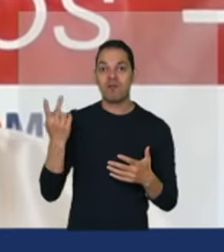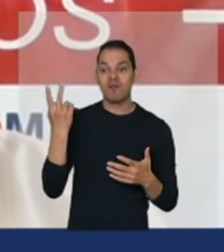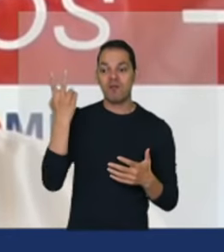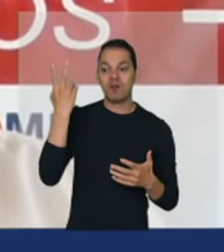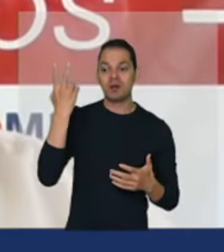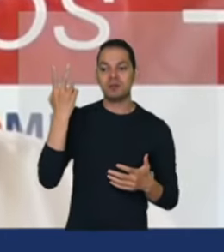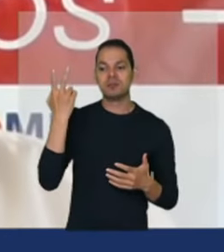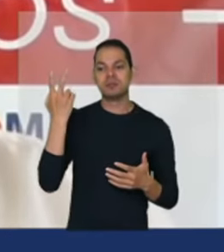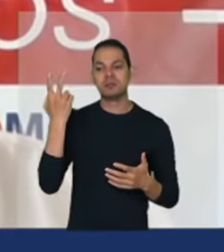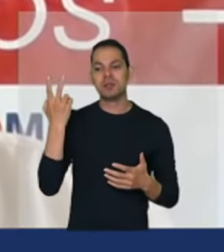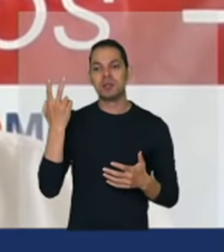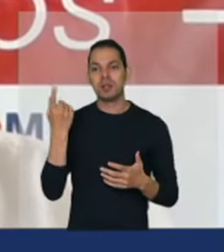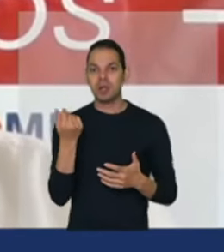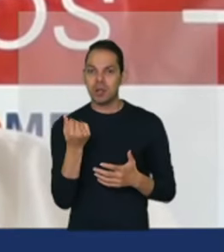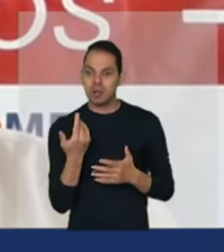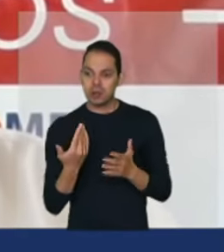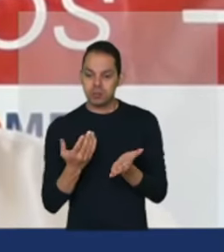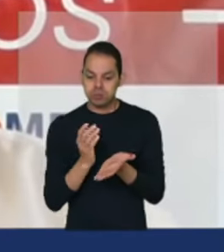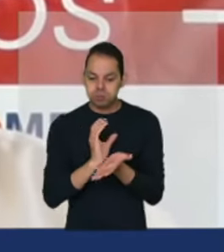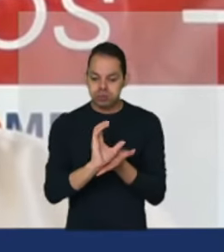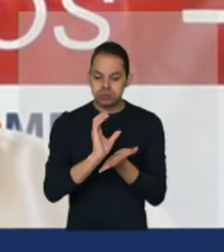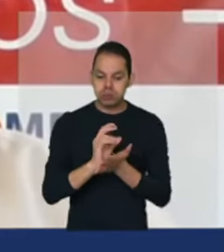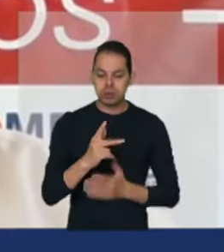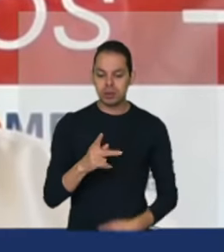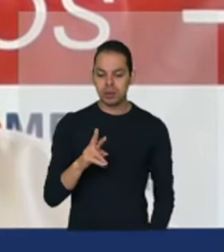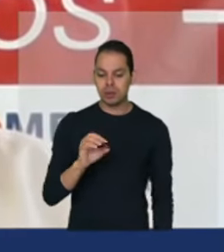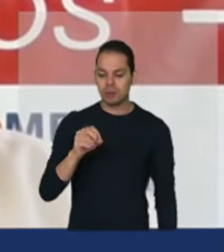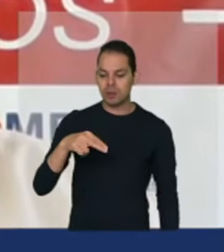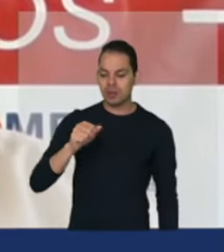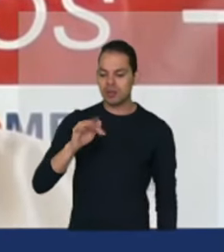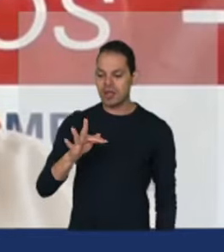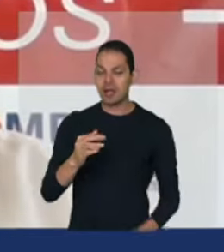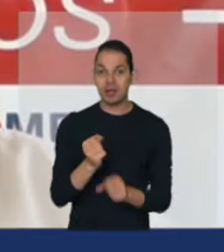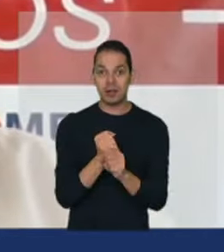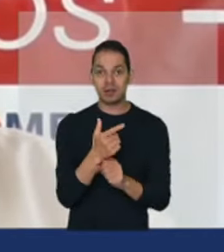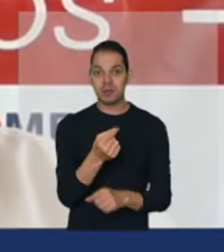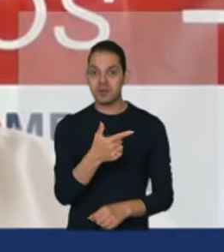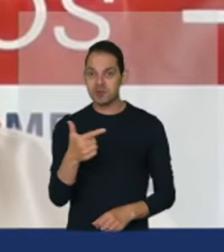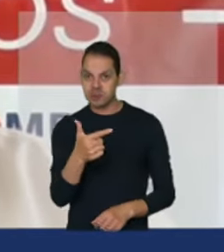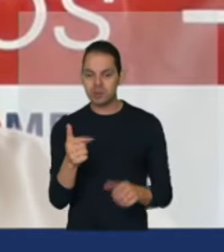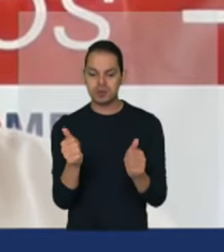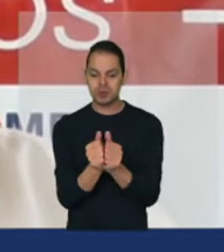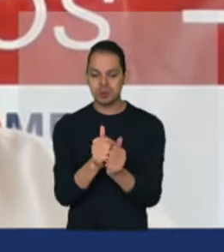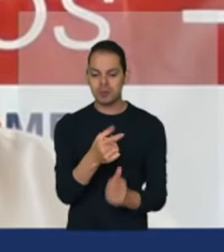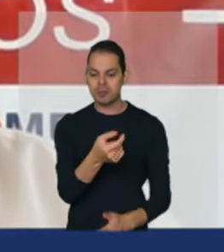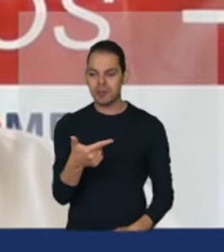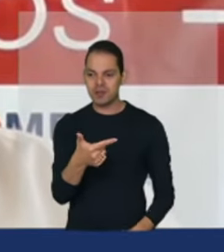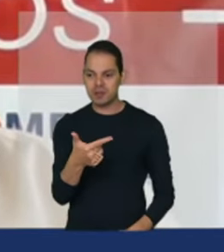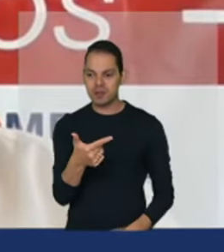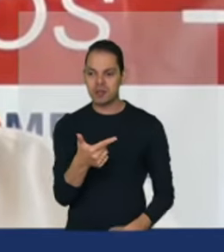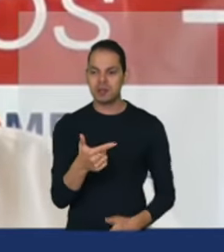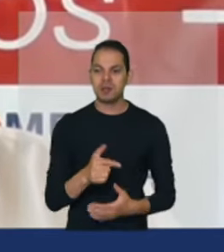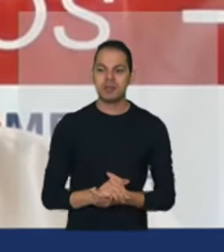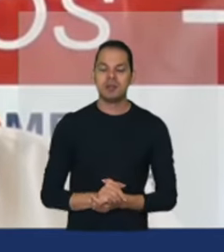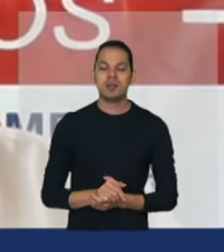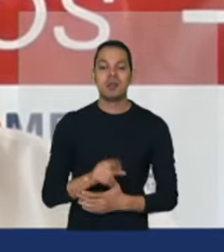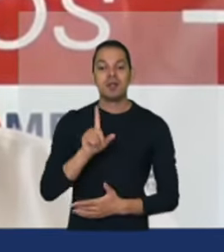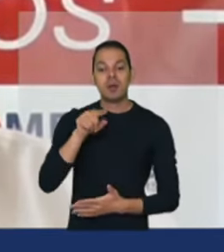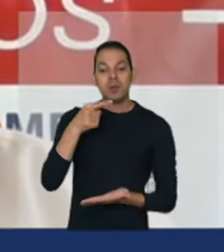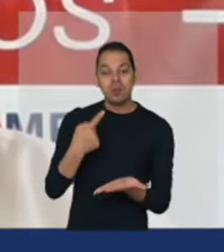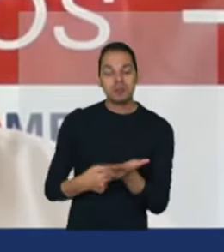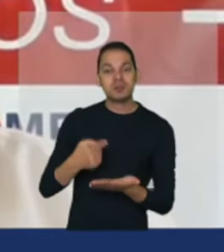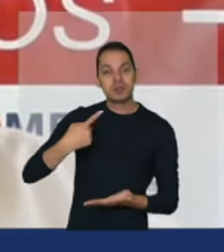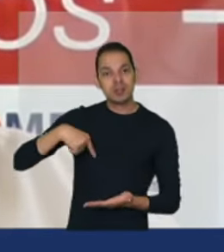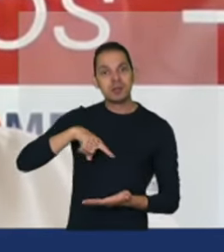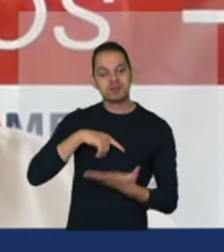aumentar os recursos do PROMAF para a safra 2021 2022 é um compromisso que todos nós temos que